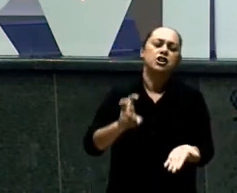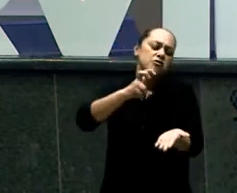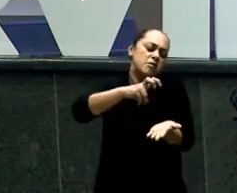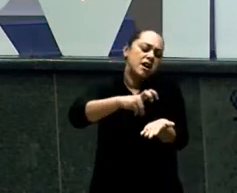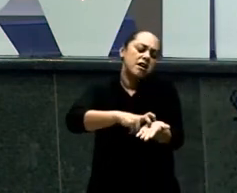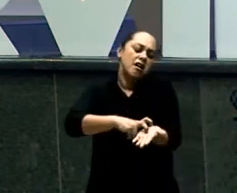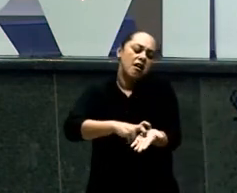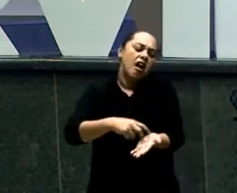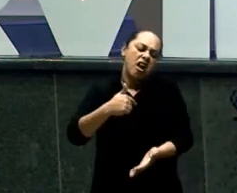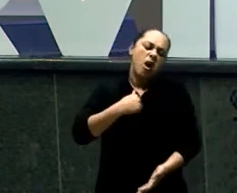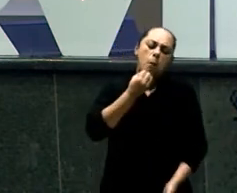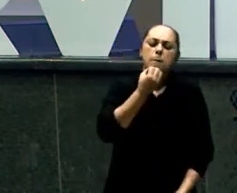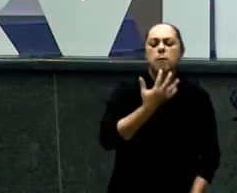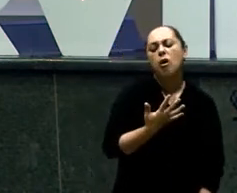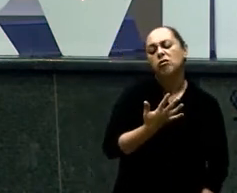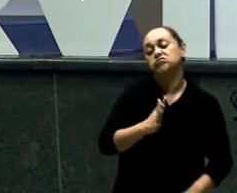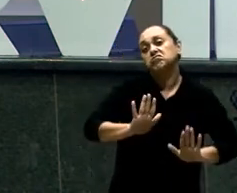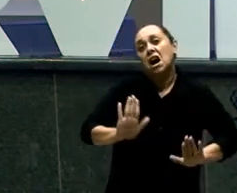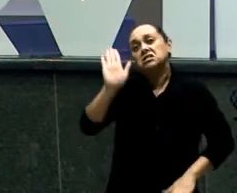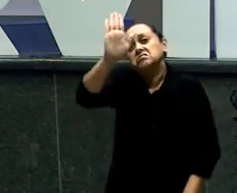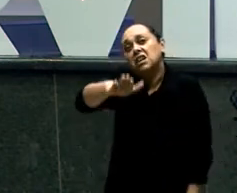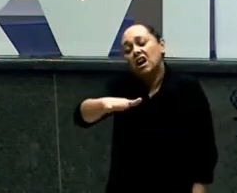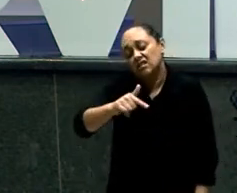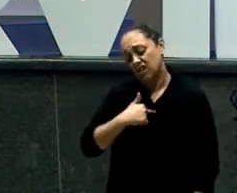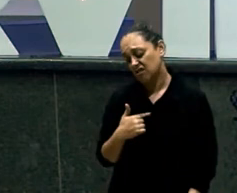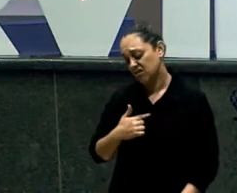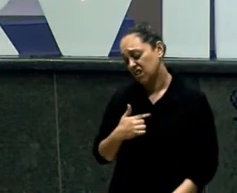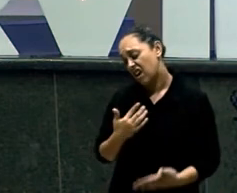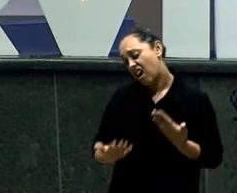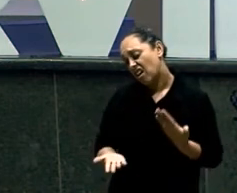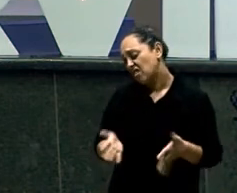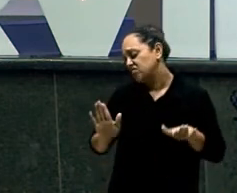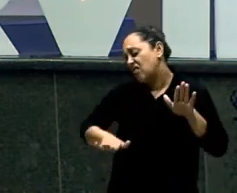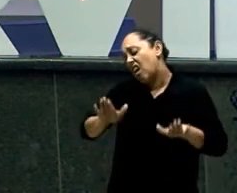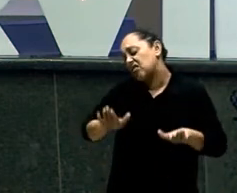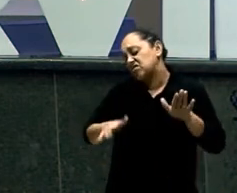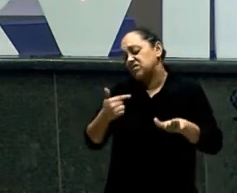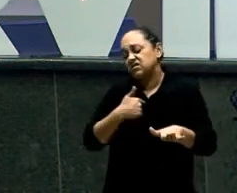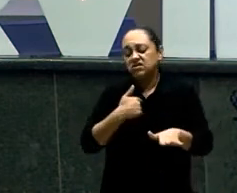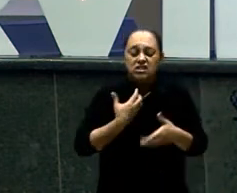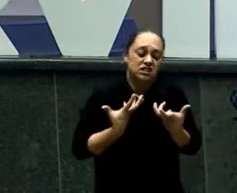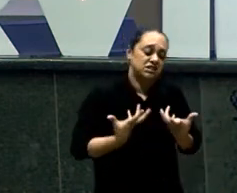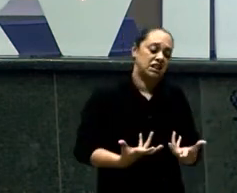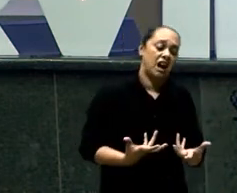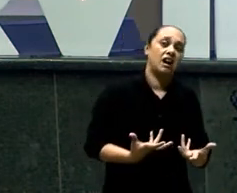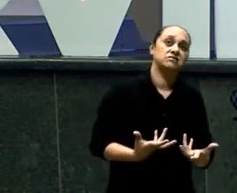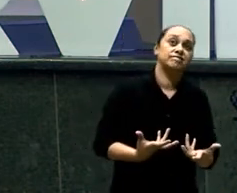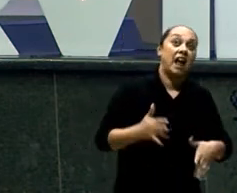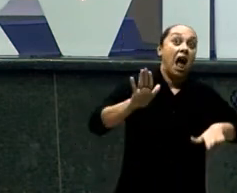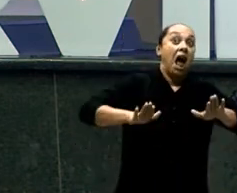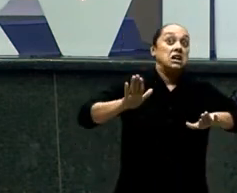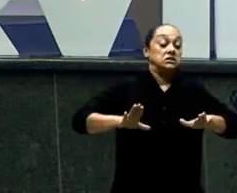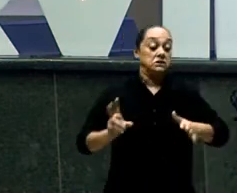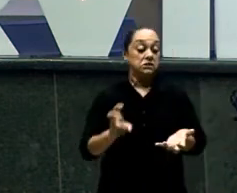De tarde Eu estou mal De manhã Diz para o pastor Conta comigo De tarde O pastor